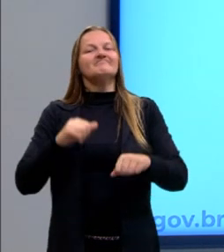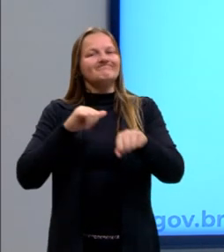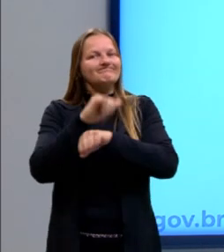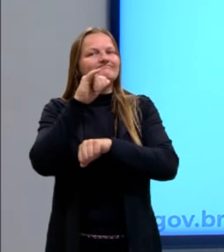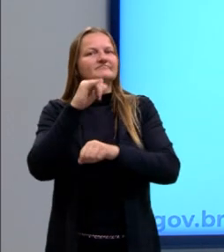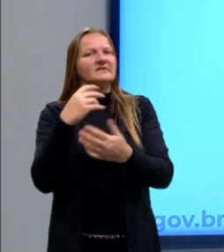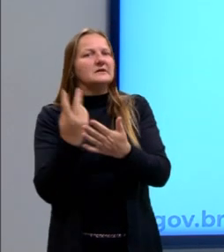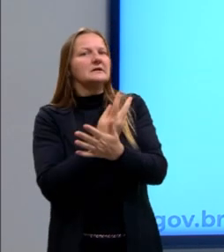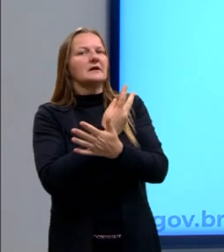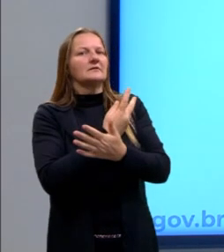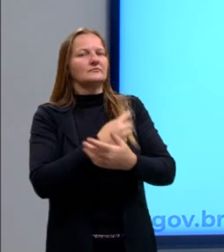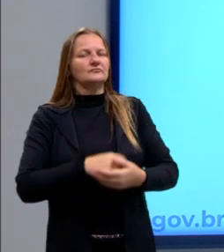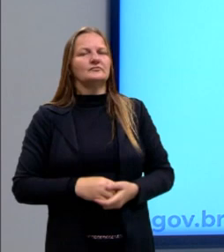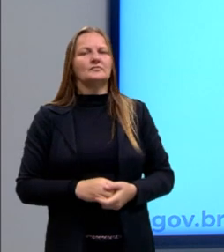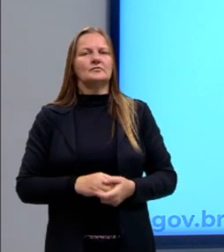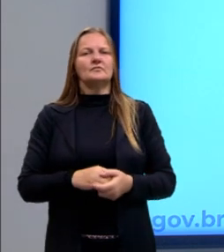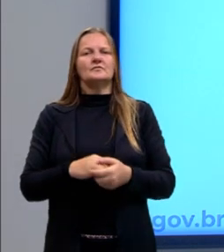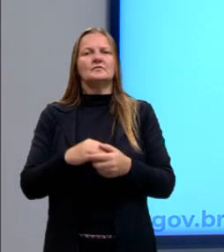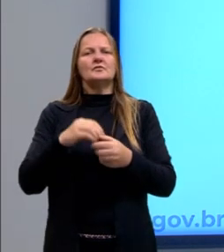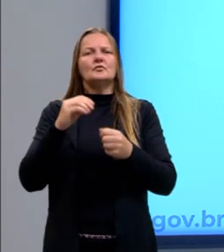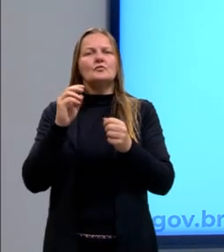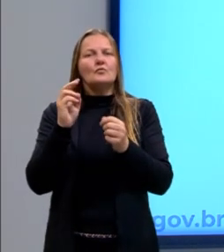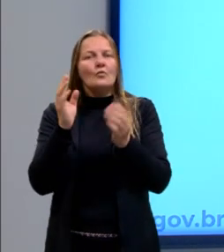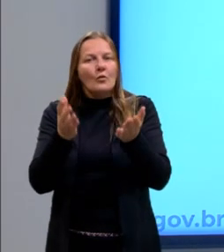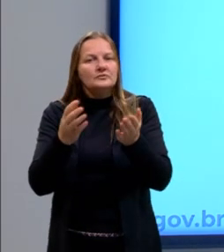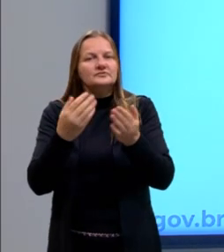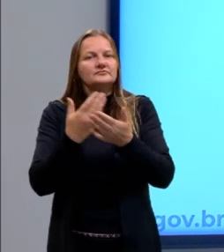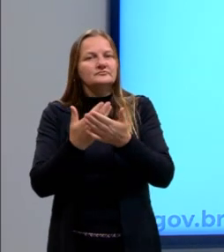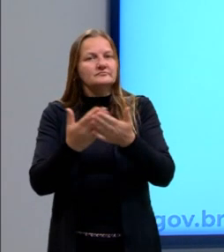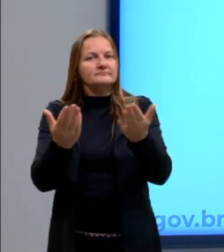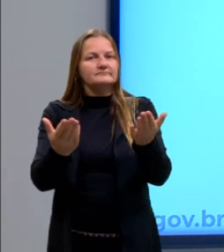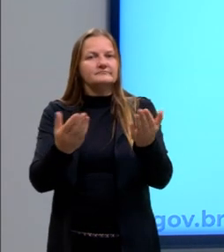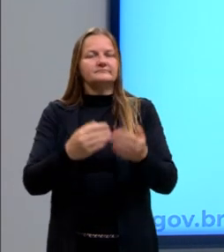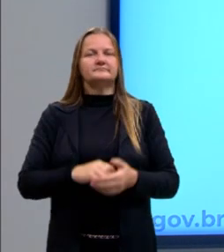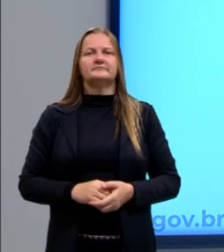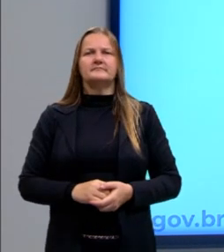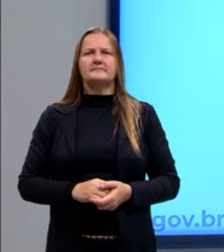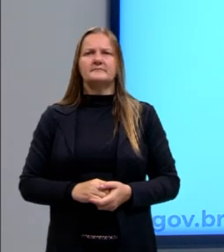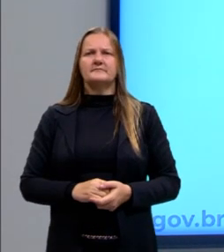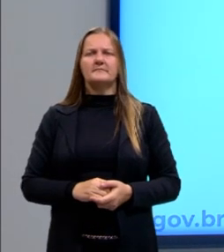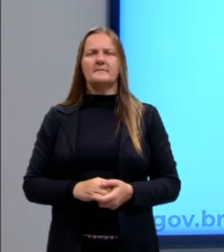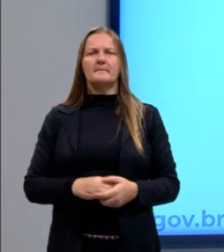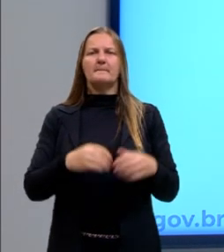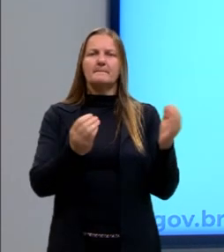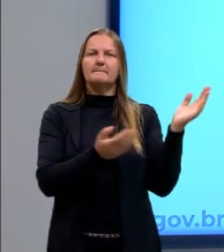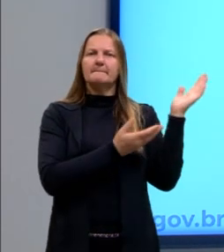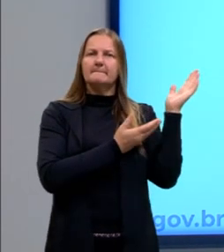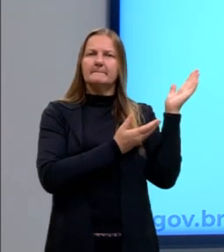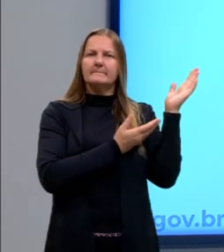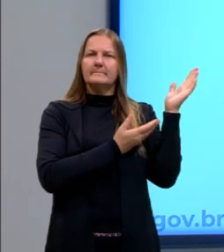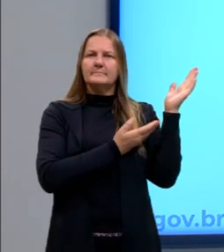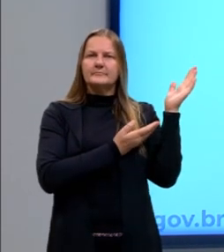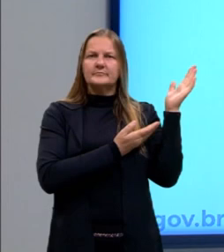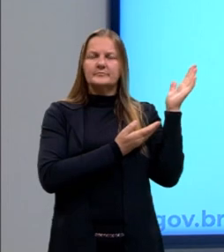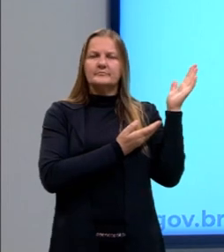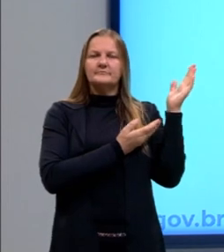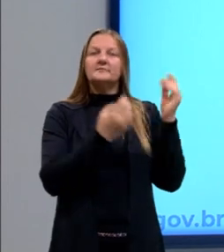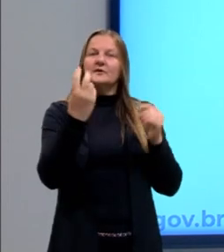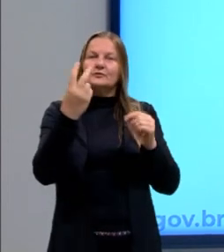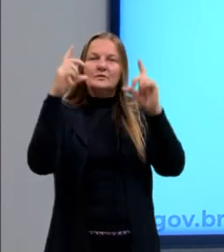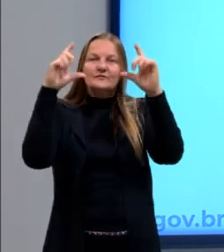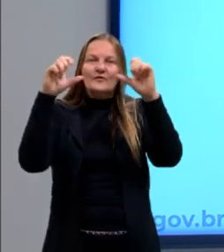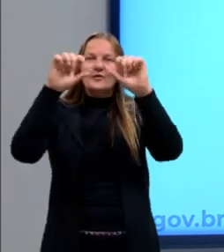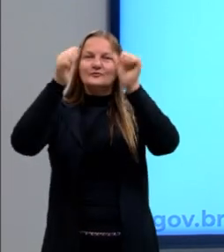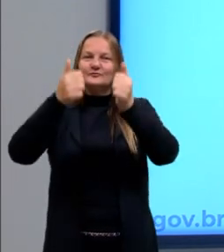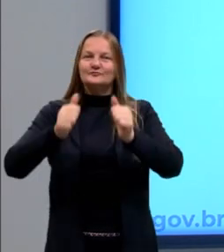vai tentar combater um pouco esse preconceito hoje, então. E aqui eu trago duas imagens,